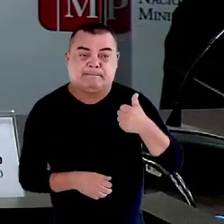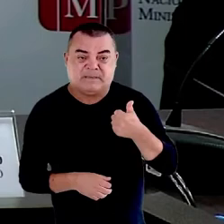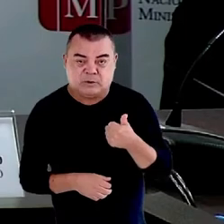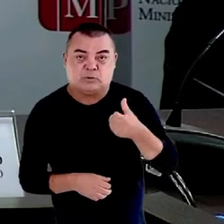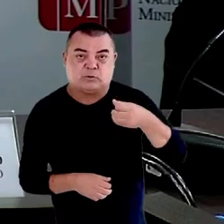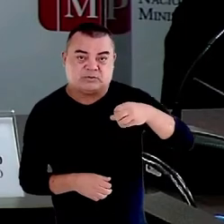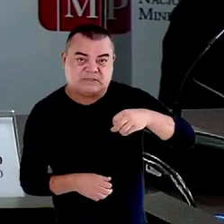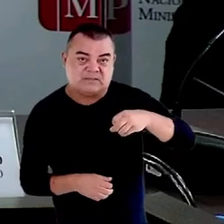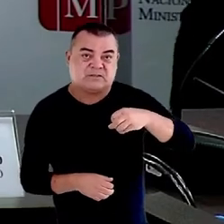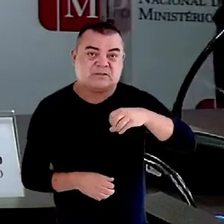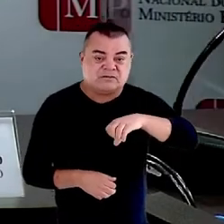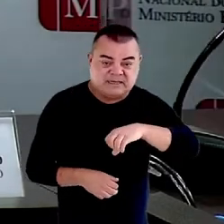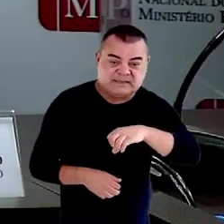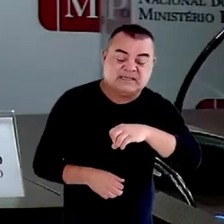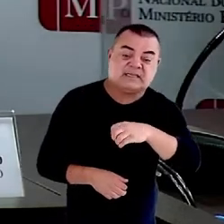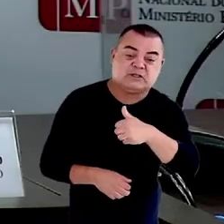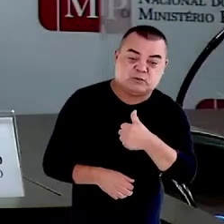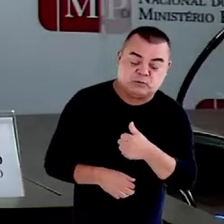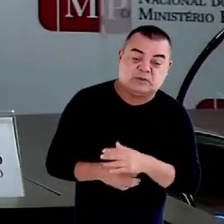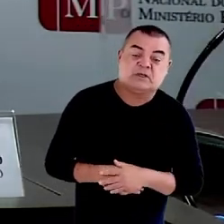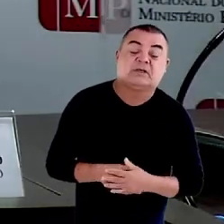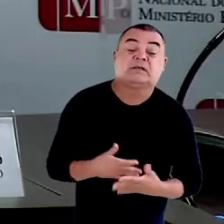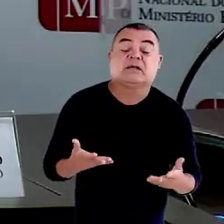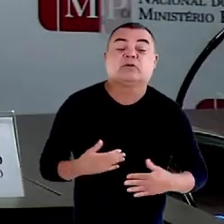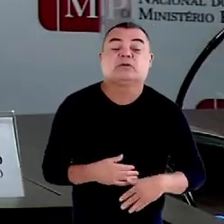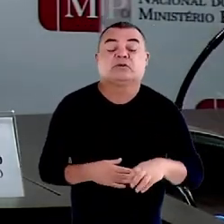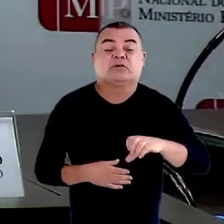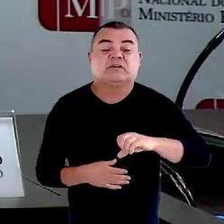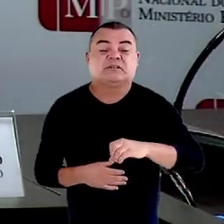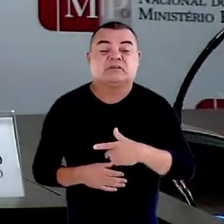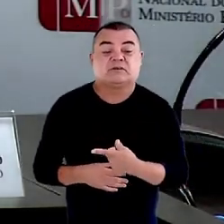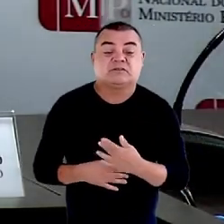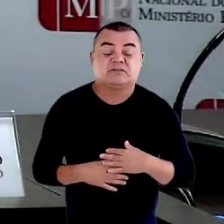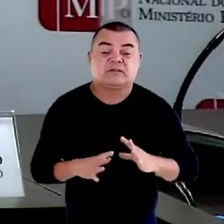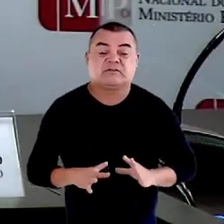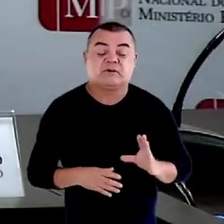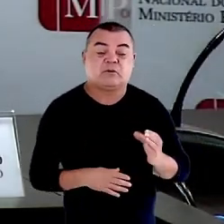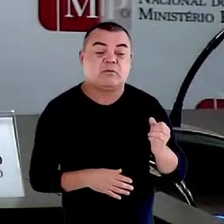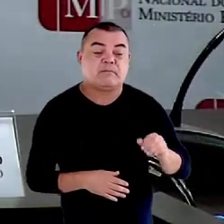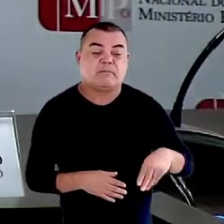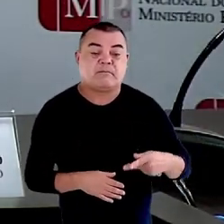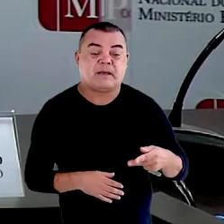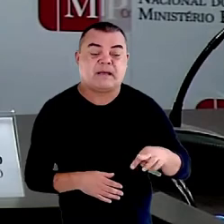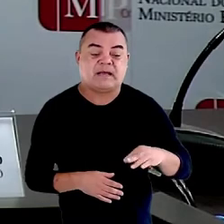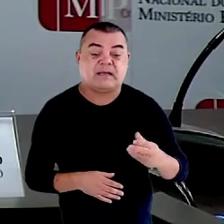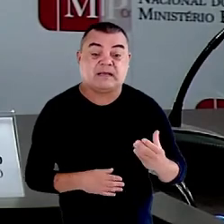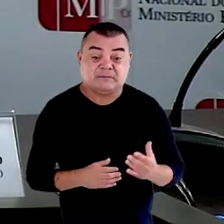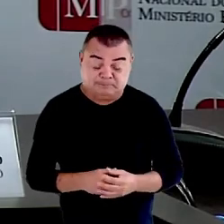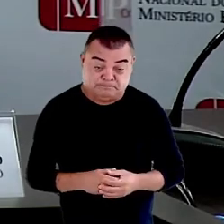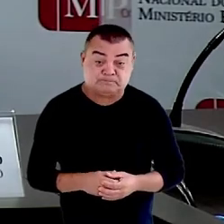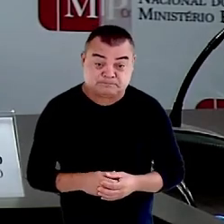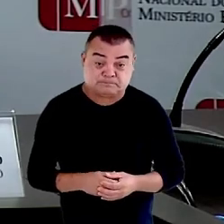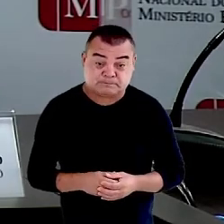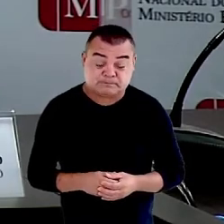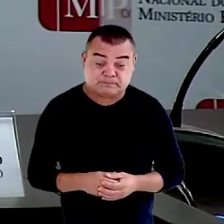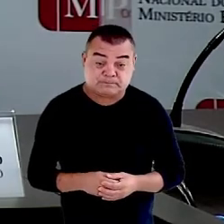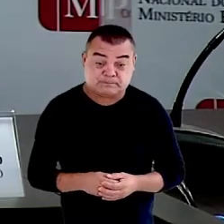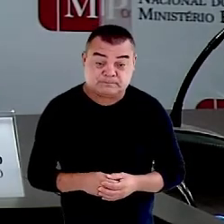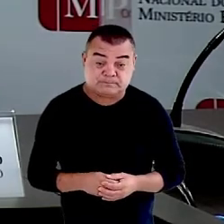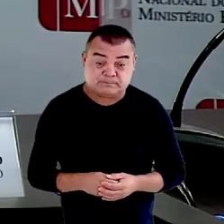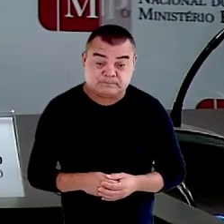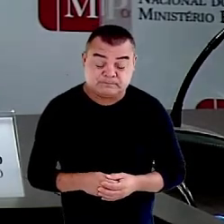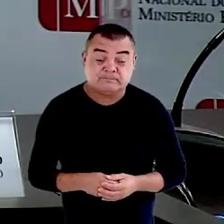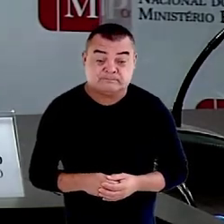e em 1992 estava numa pequena comarca e finalizo só lembrando isso porque vocês me fizeram lembrar isso, uma sentença de